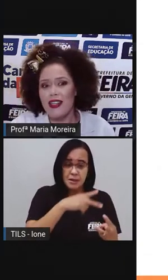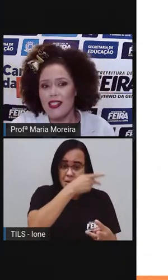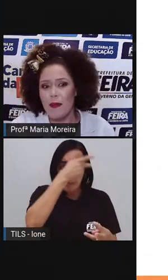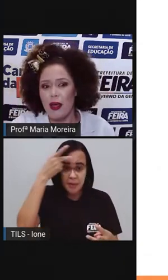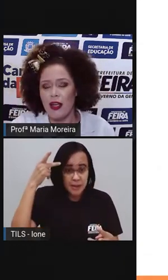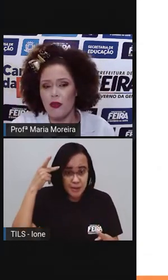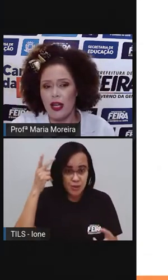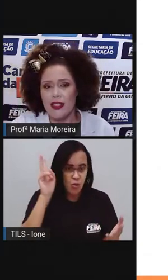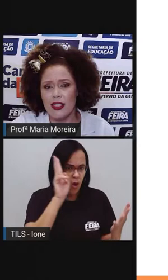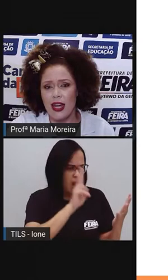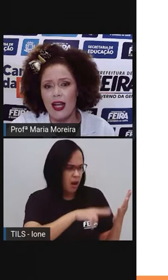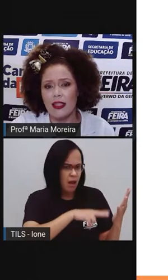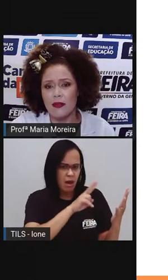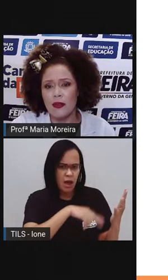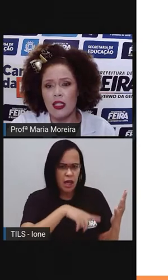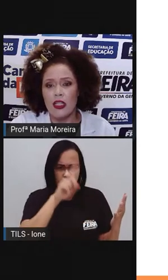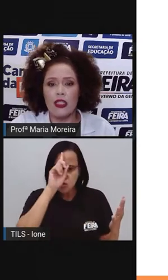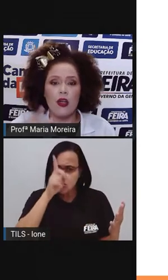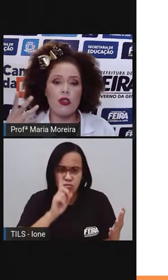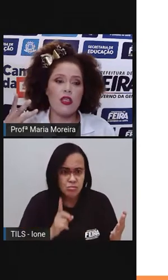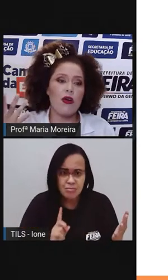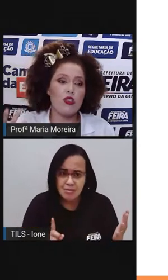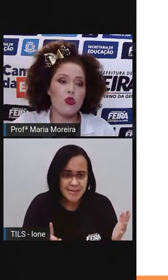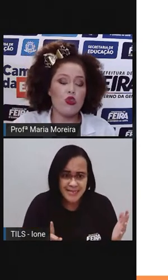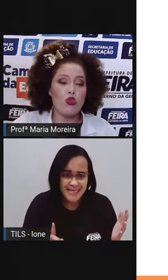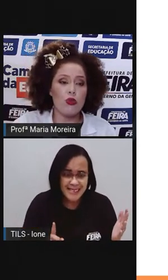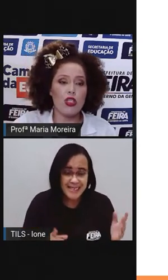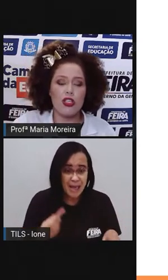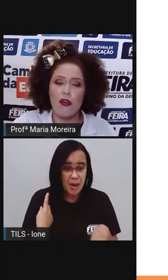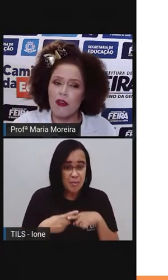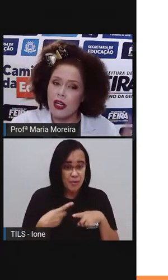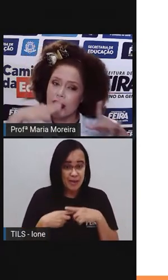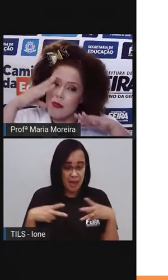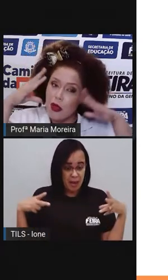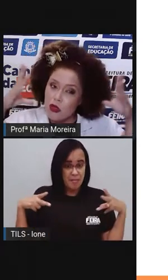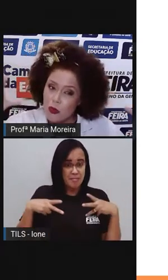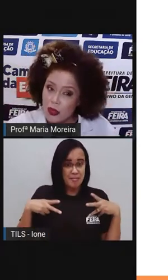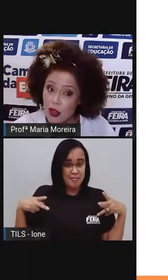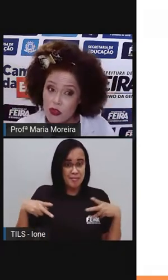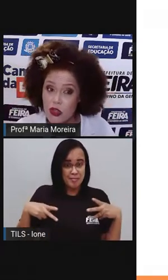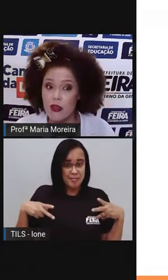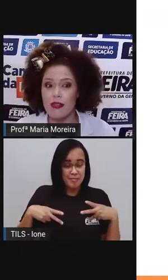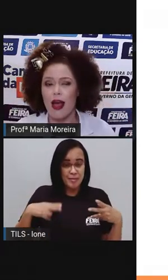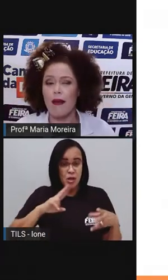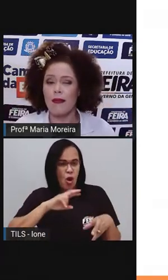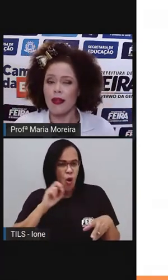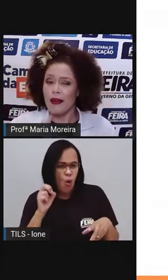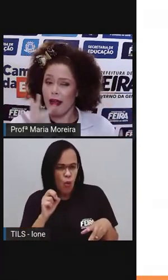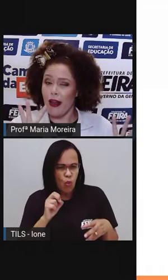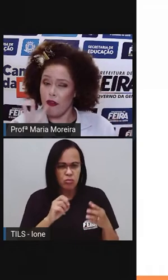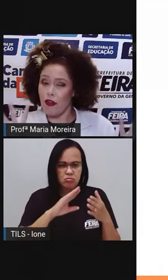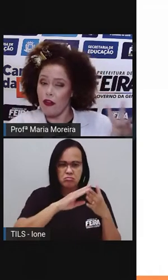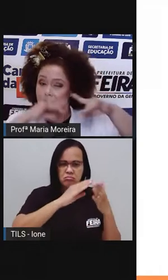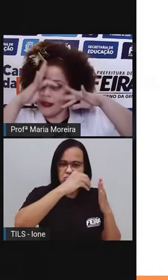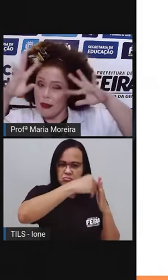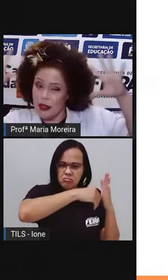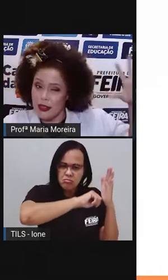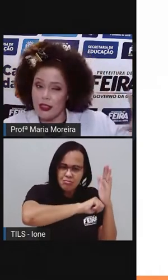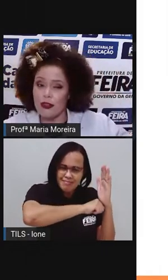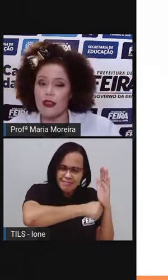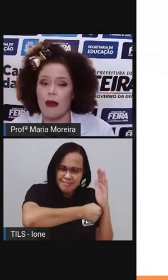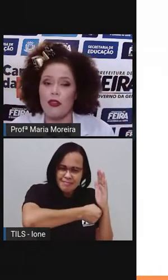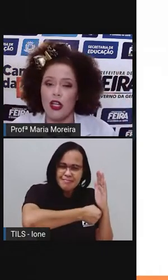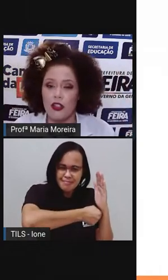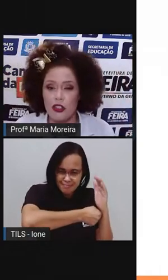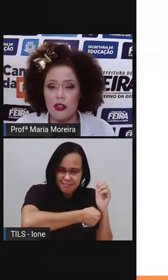não vai saber aí do que é se trata. Então, isso é um assunto subjetivo, fica ali assim meio que subentendido, sabe? Aquela fofoca assim, meio